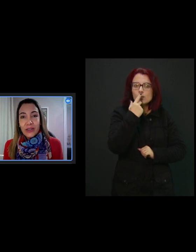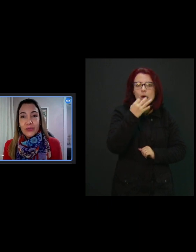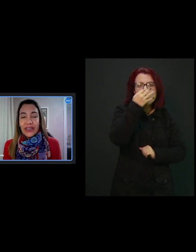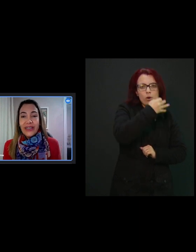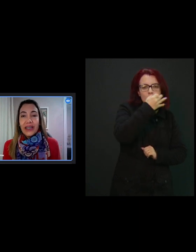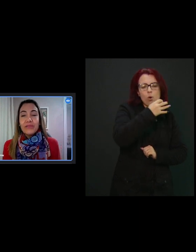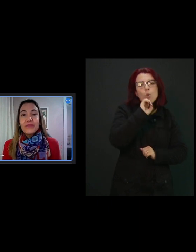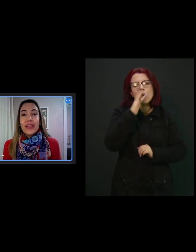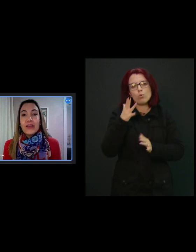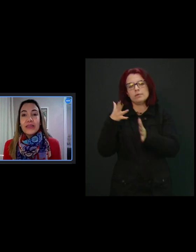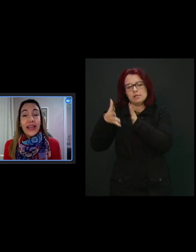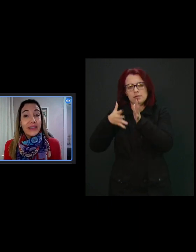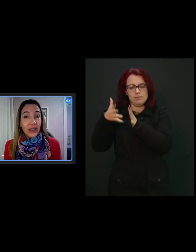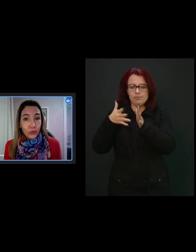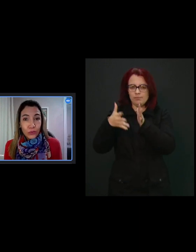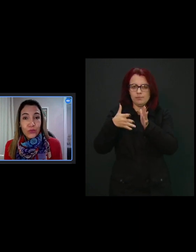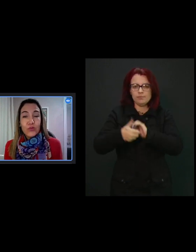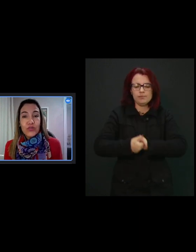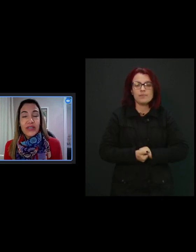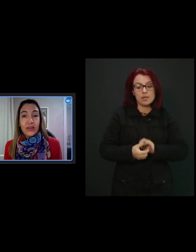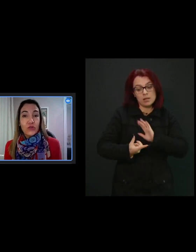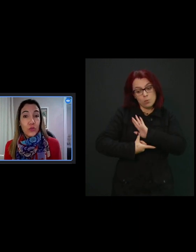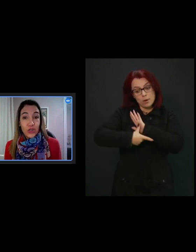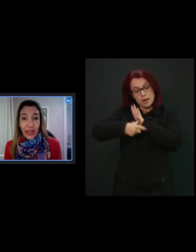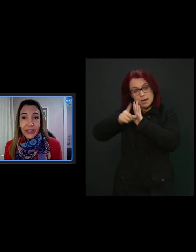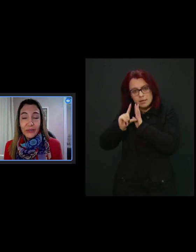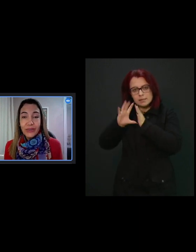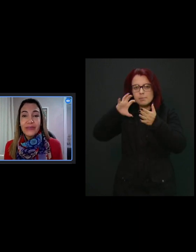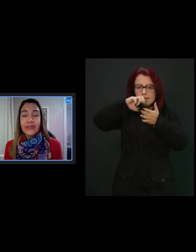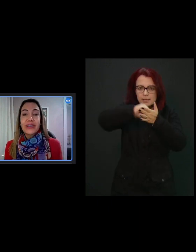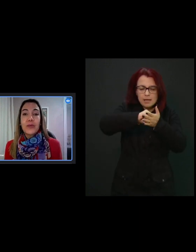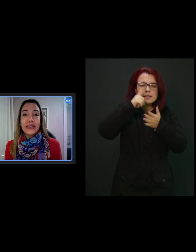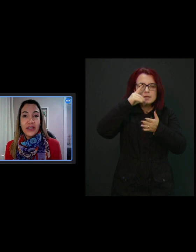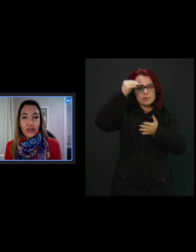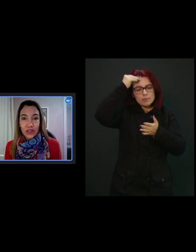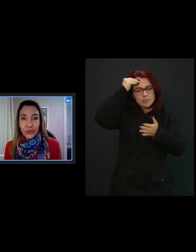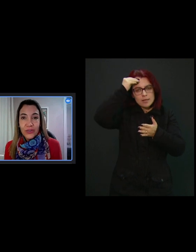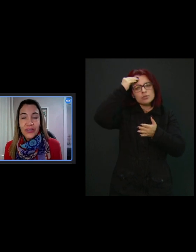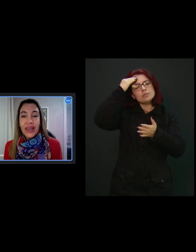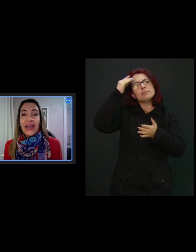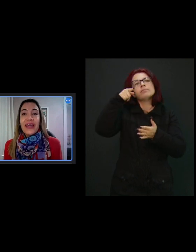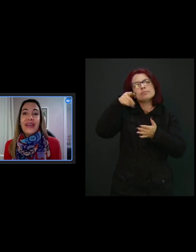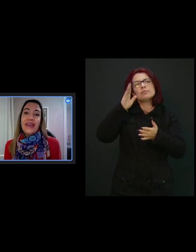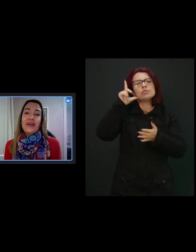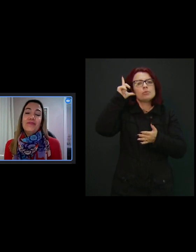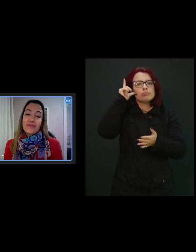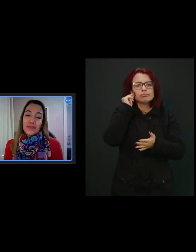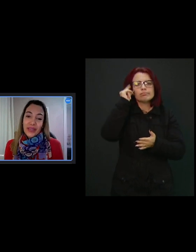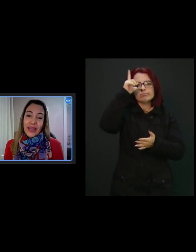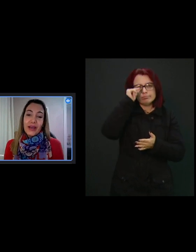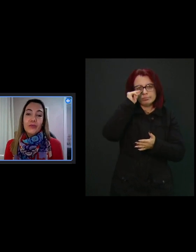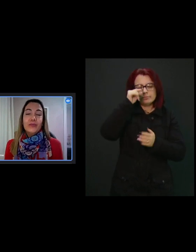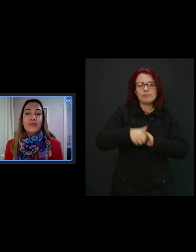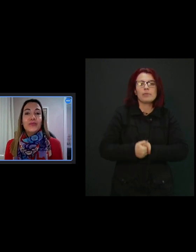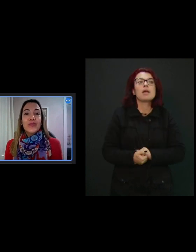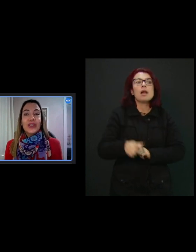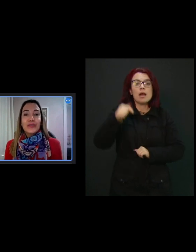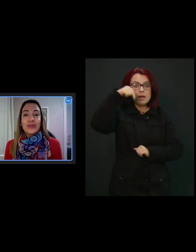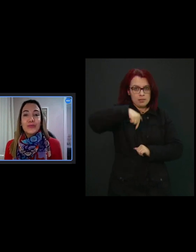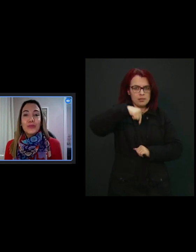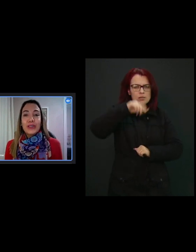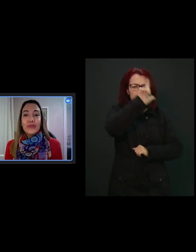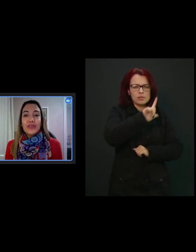aqui em Londrina três alunos surdos cegos congênitos que são atendidos e é um,